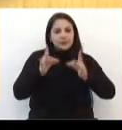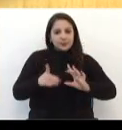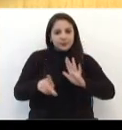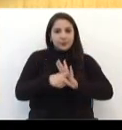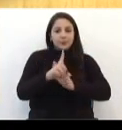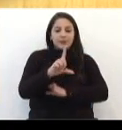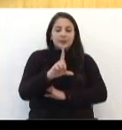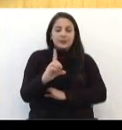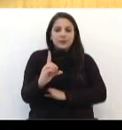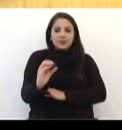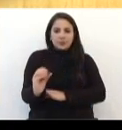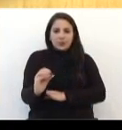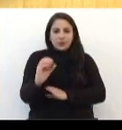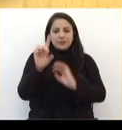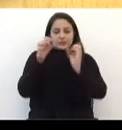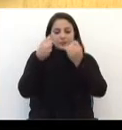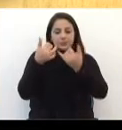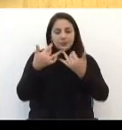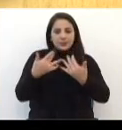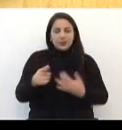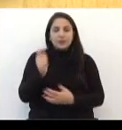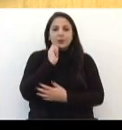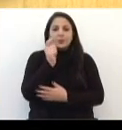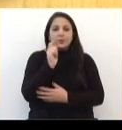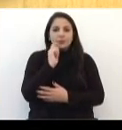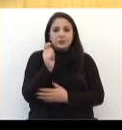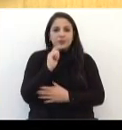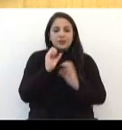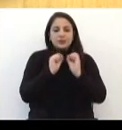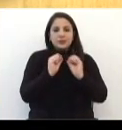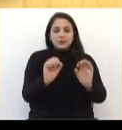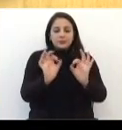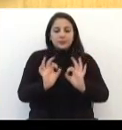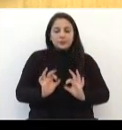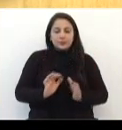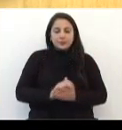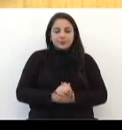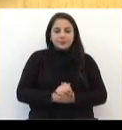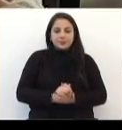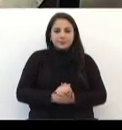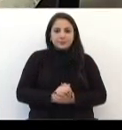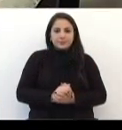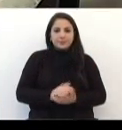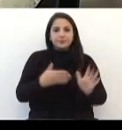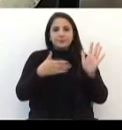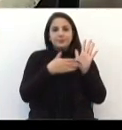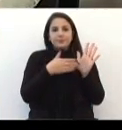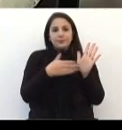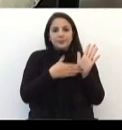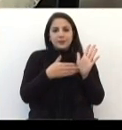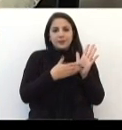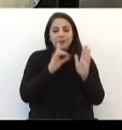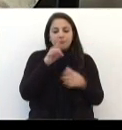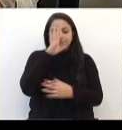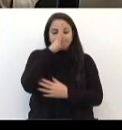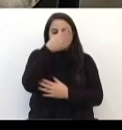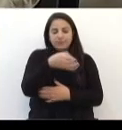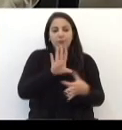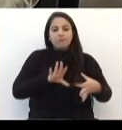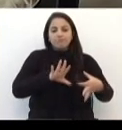detalhes da LDO são esclarecidos na reportagem pela Secretária de Planejamento. A proposta está